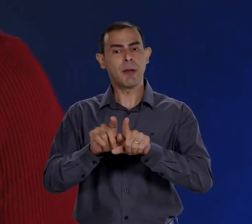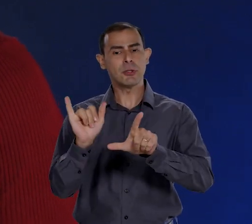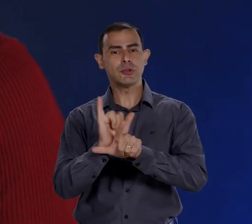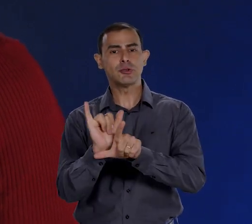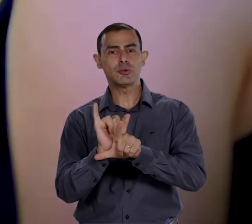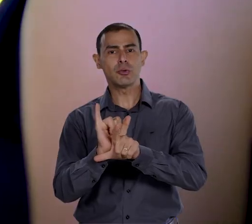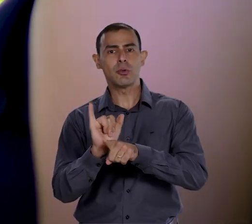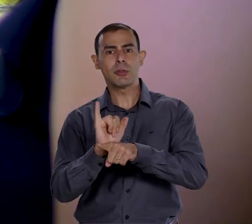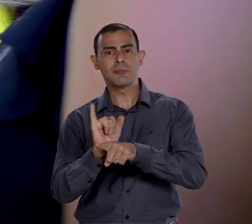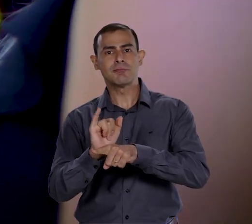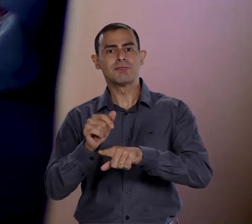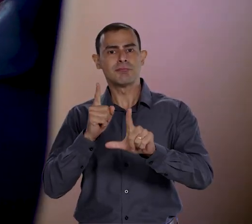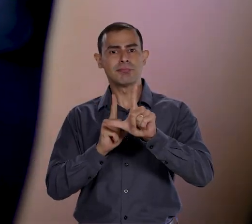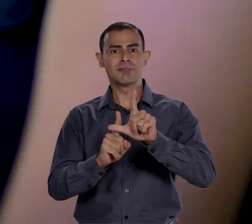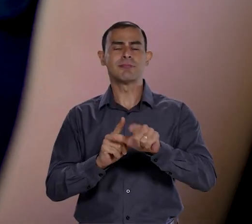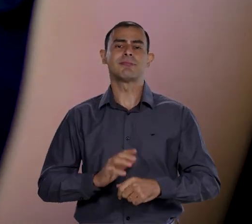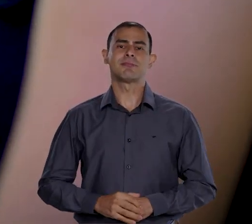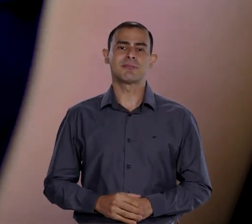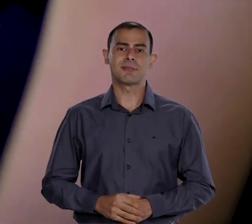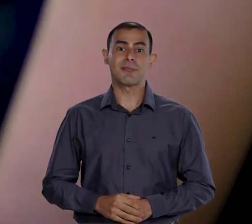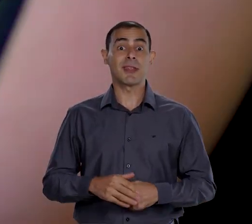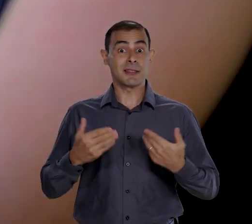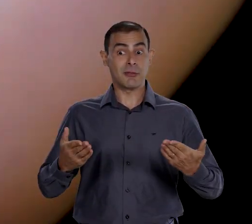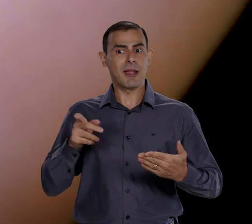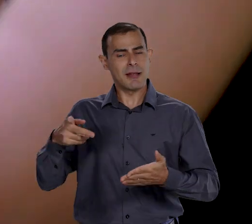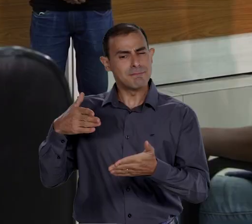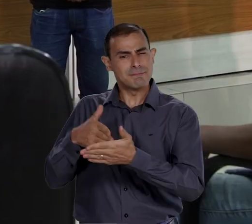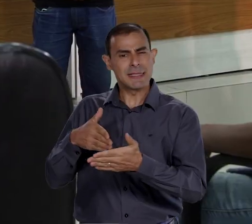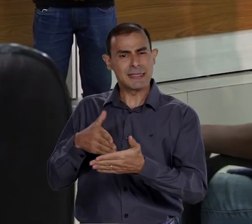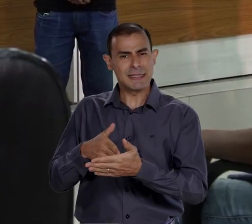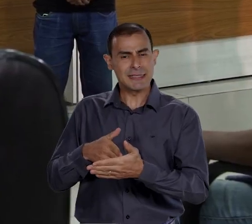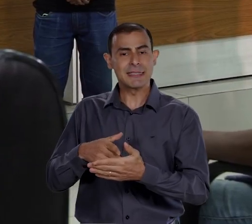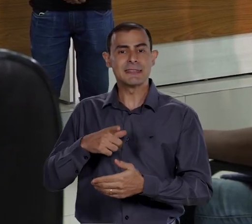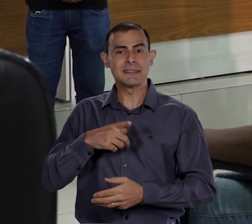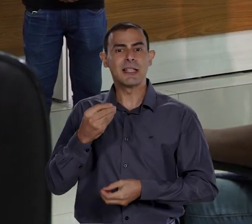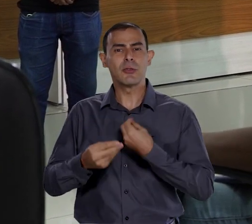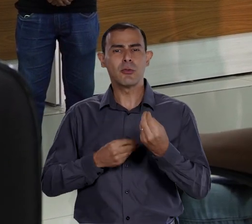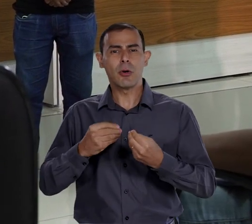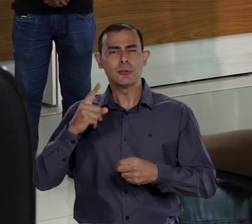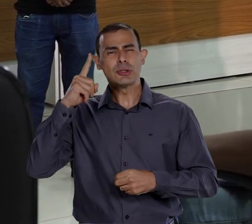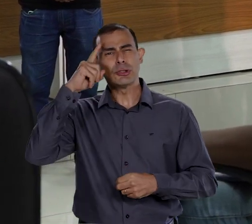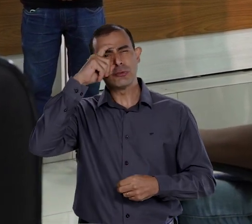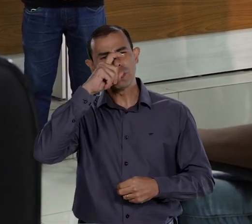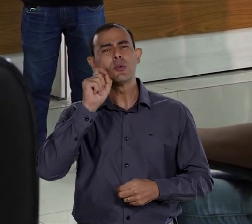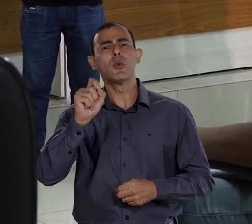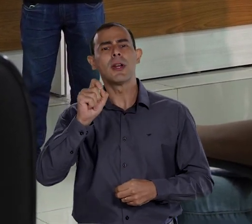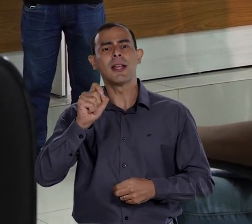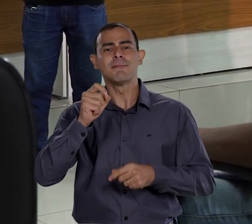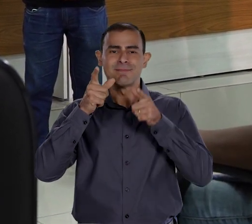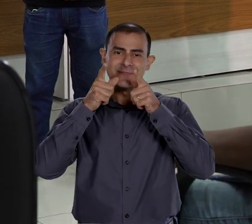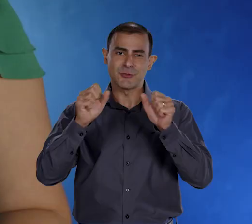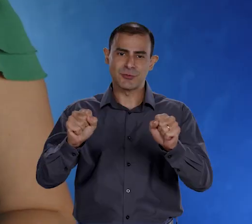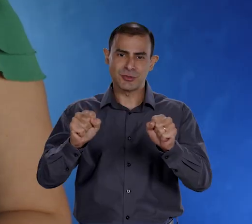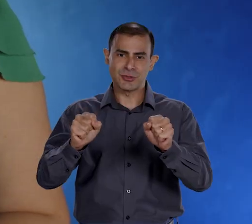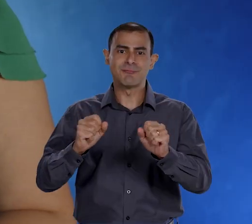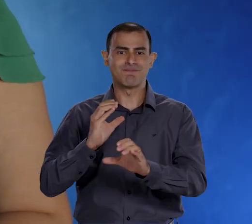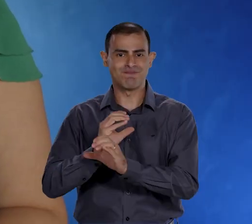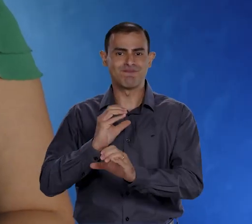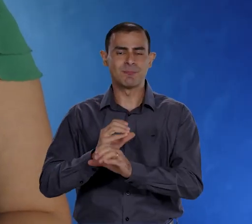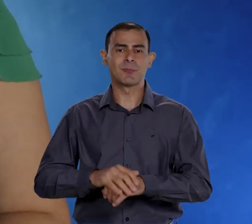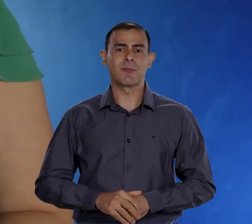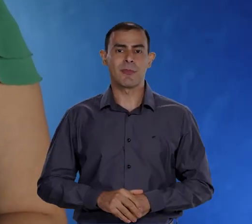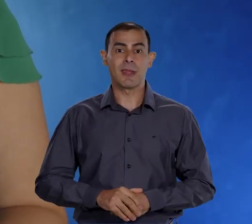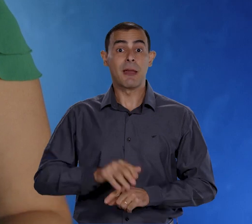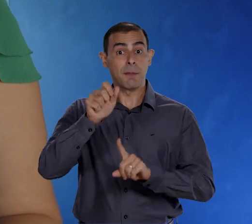youtubers. Enfim, as barreiras que eles encontram são dificuldades linguísticas. No mês de abril,